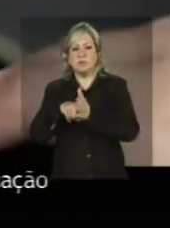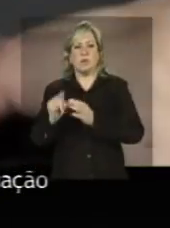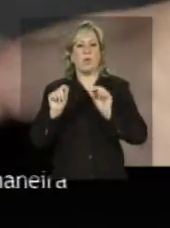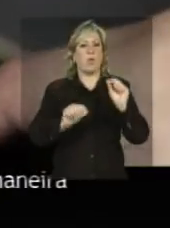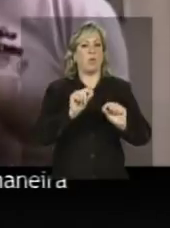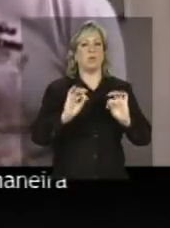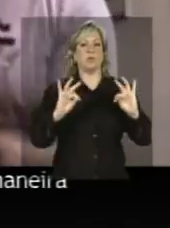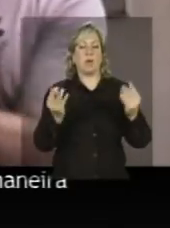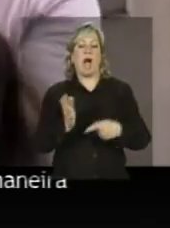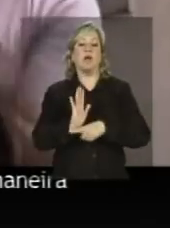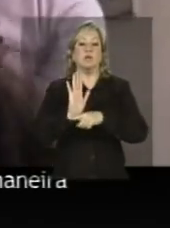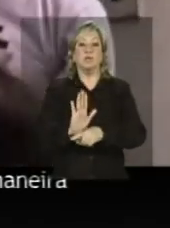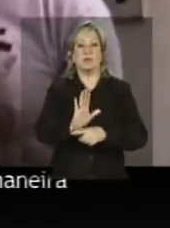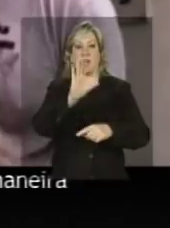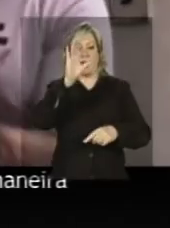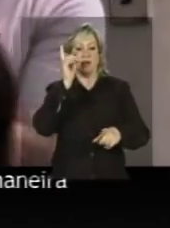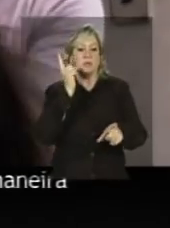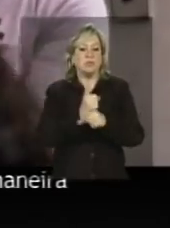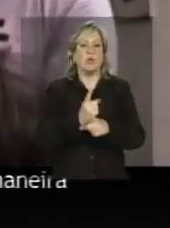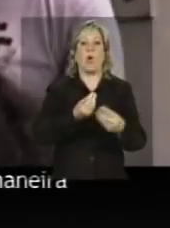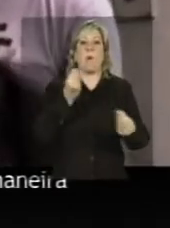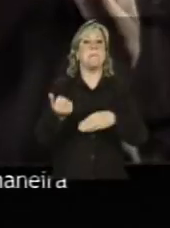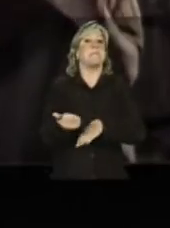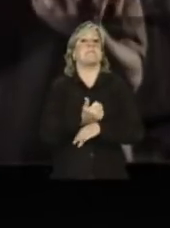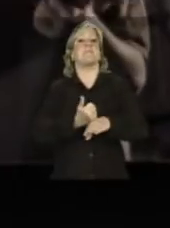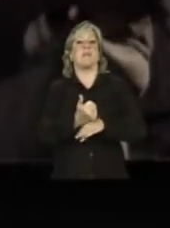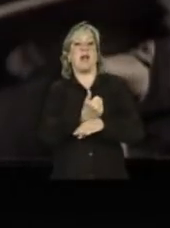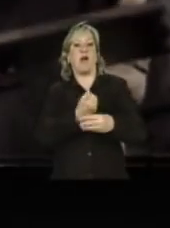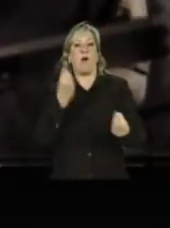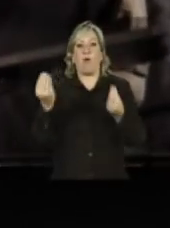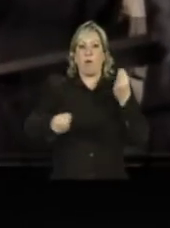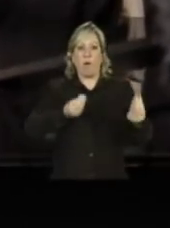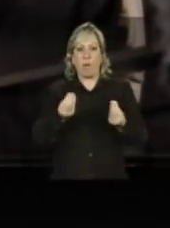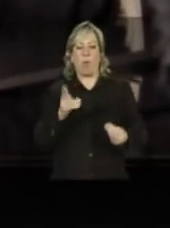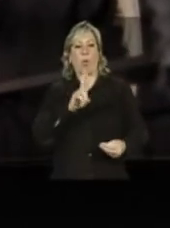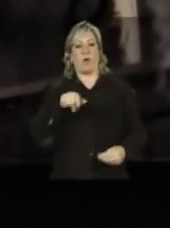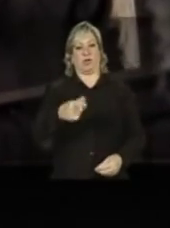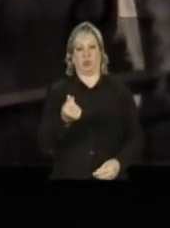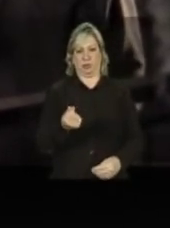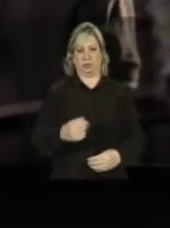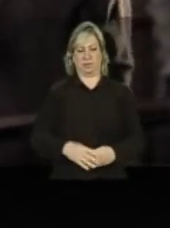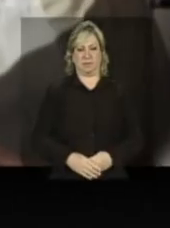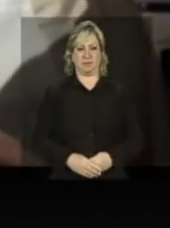situação e o ajuda a encontrar a melhor maneira de utilizar os recursos.